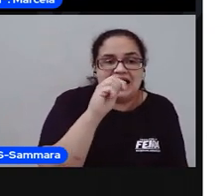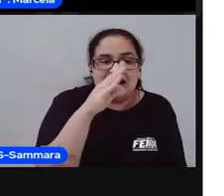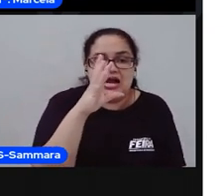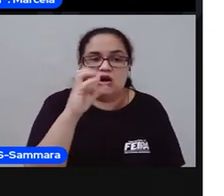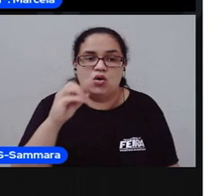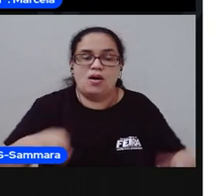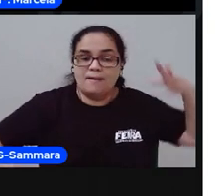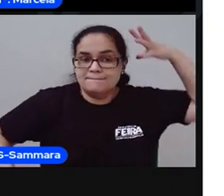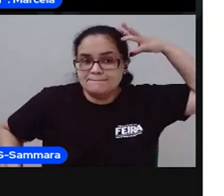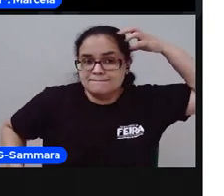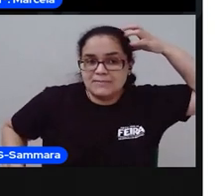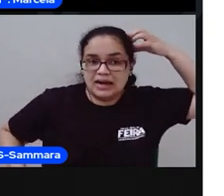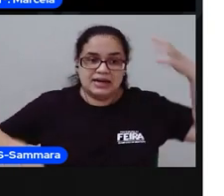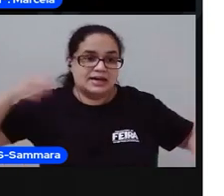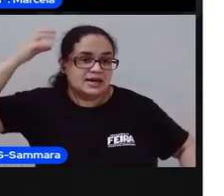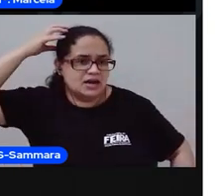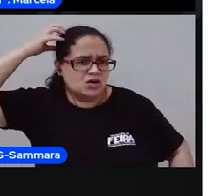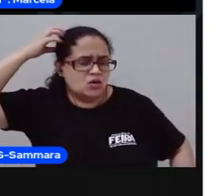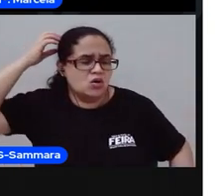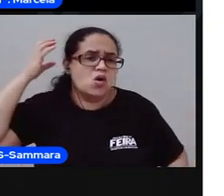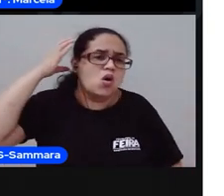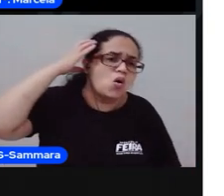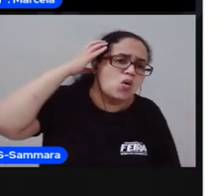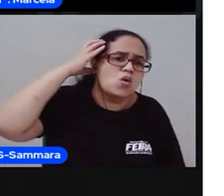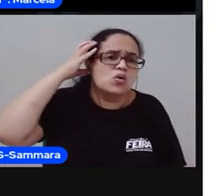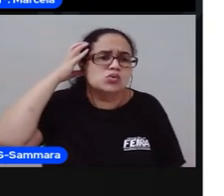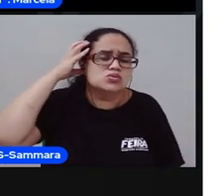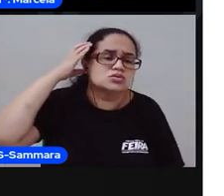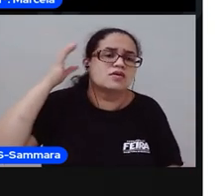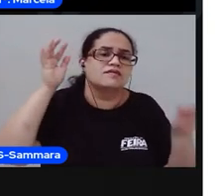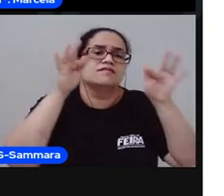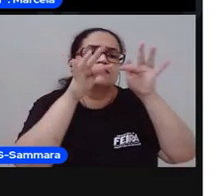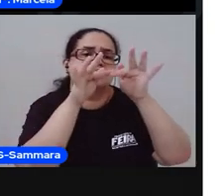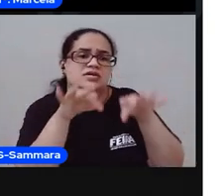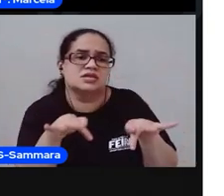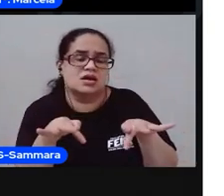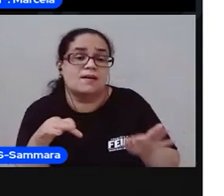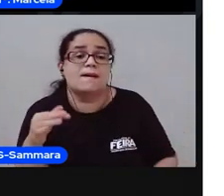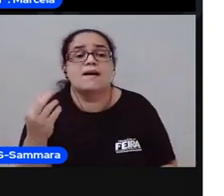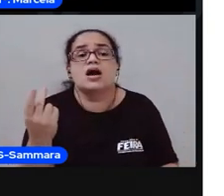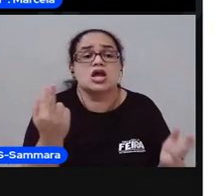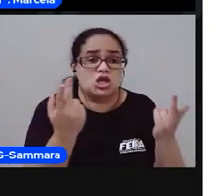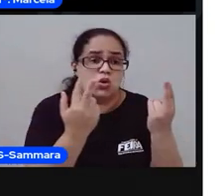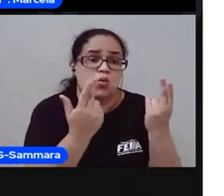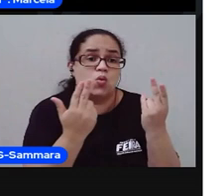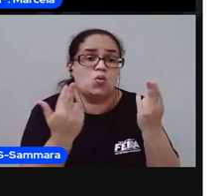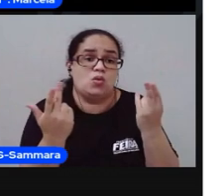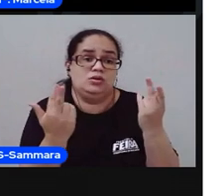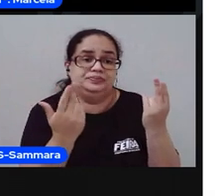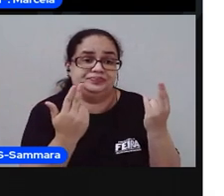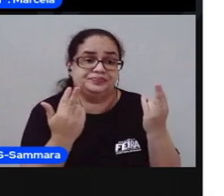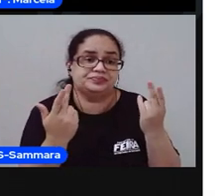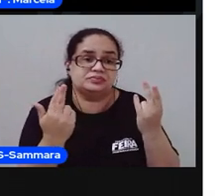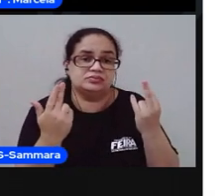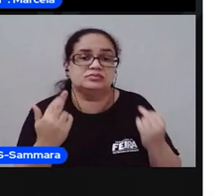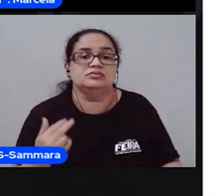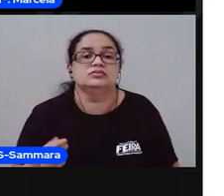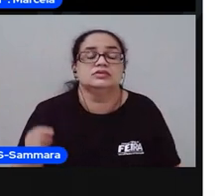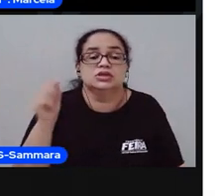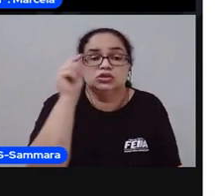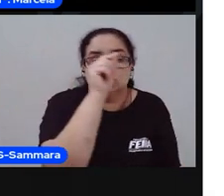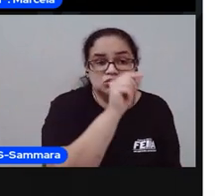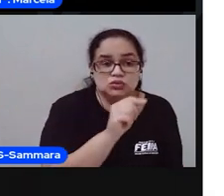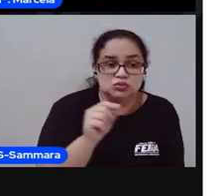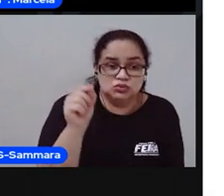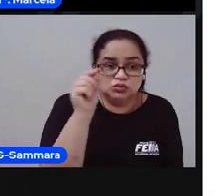Macaco. Olha o som final. É igual, né? Então, circula aí no